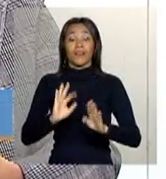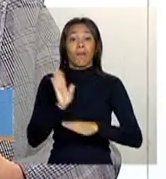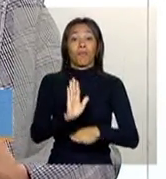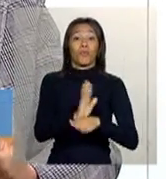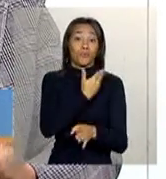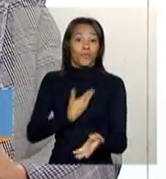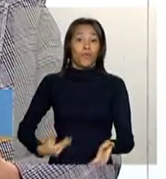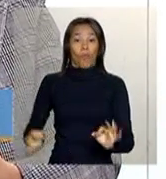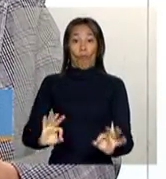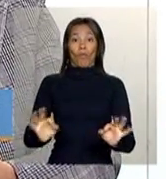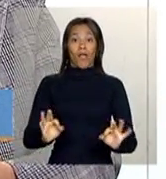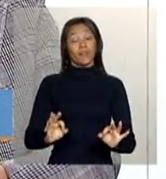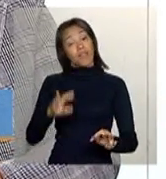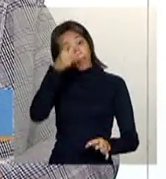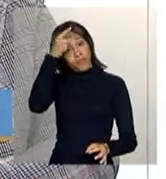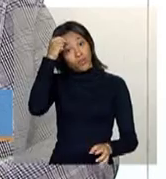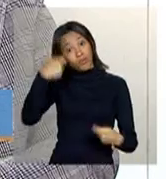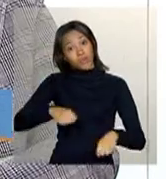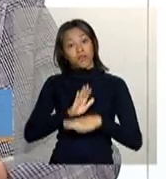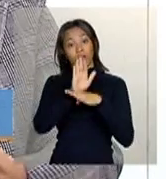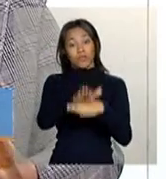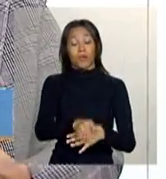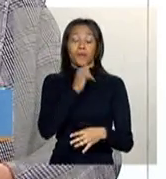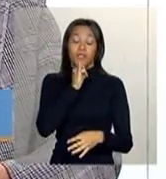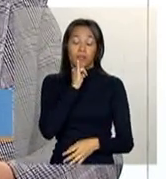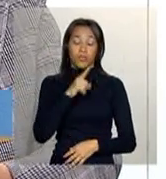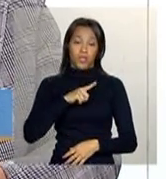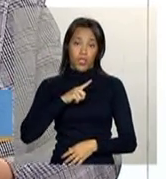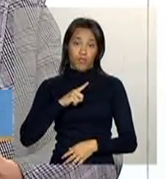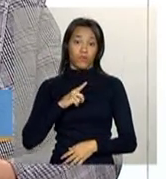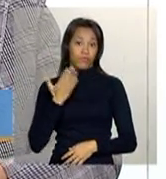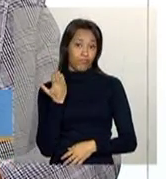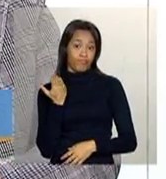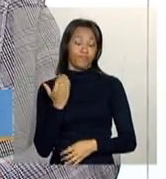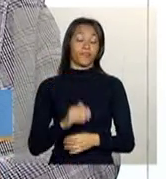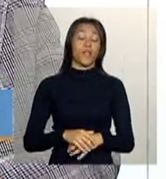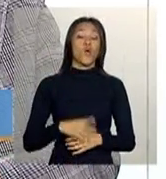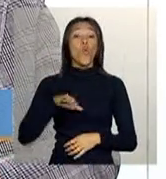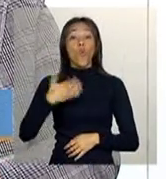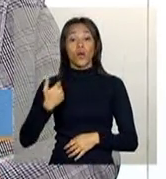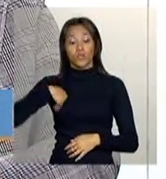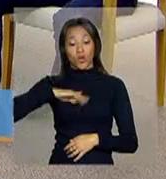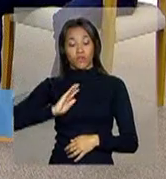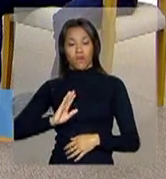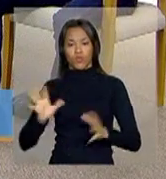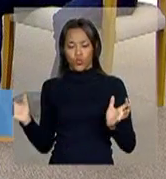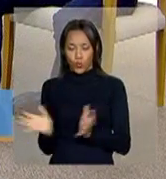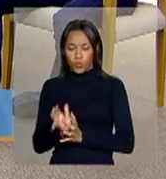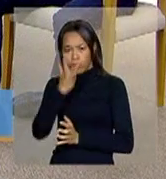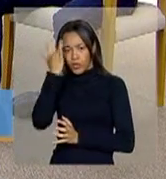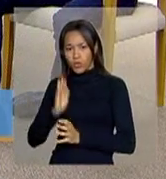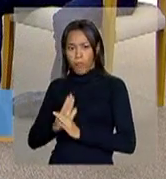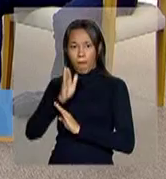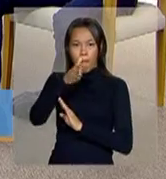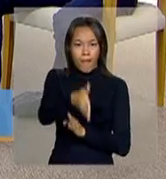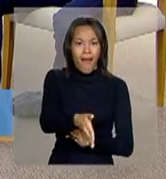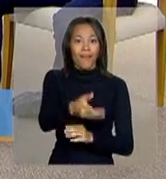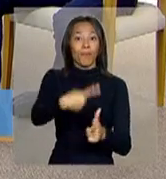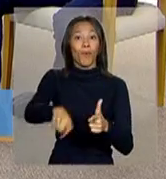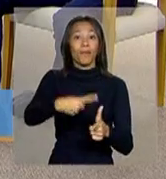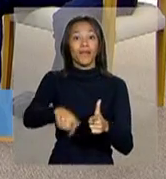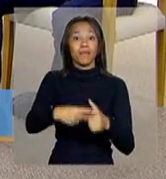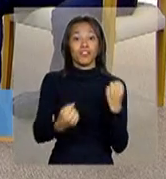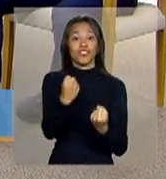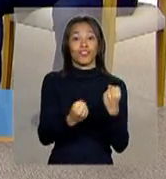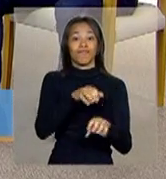conhecer aquilo, inclusive, que uma oportunidade, nós tivemos um exemplo, quando a gente foi fazer um piloto de cadastramento, estava com problema de transporte, as crianças